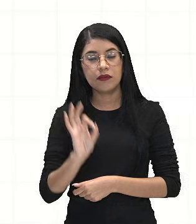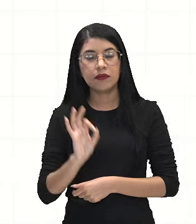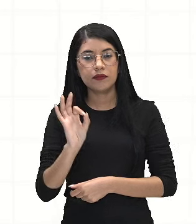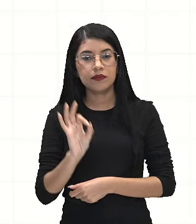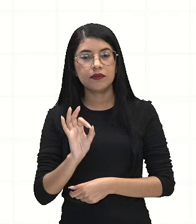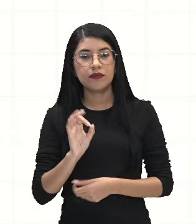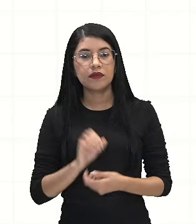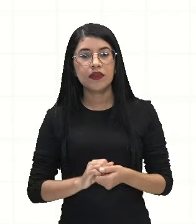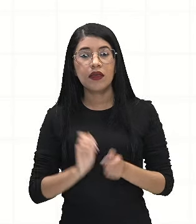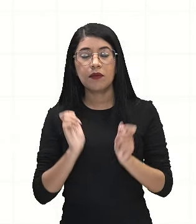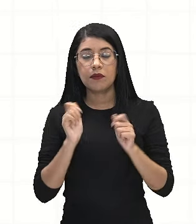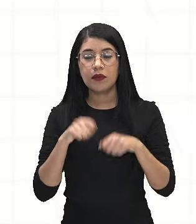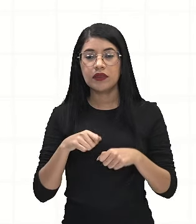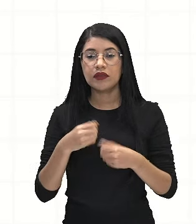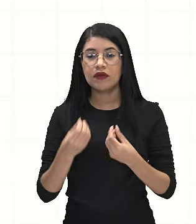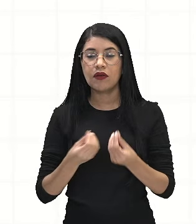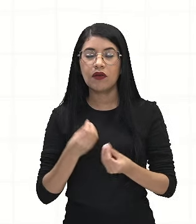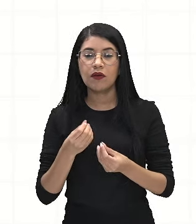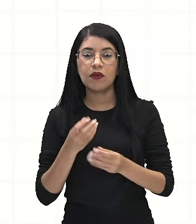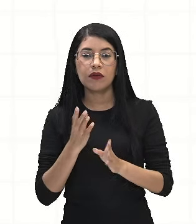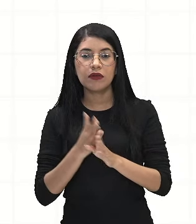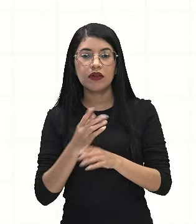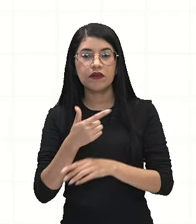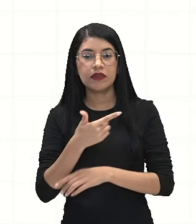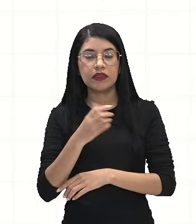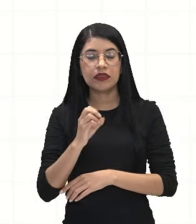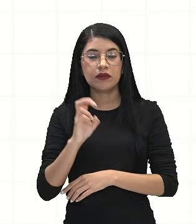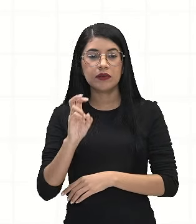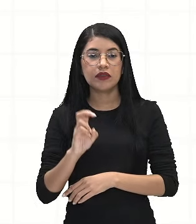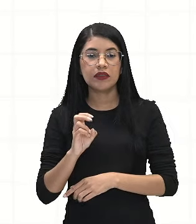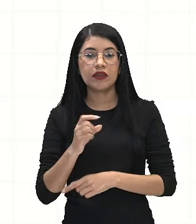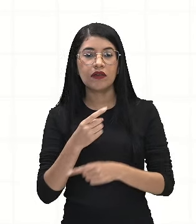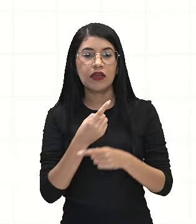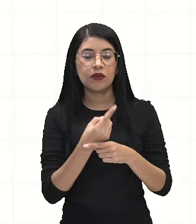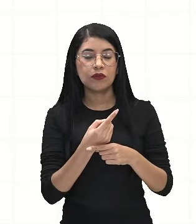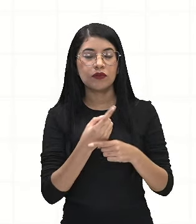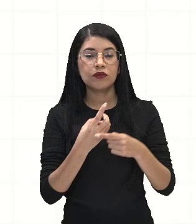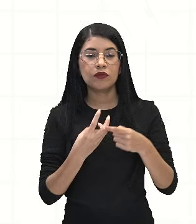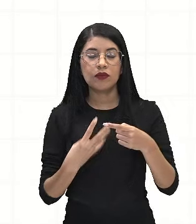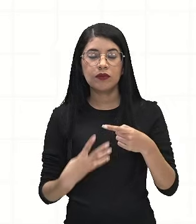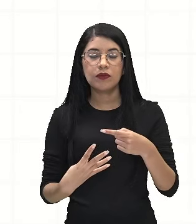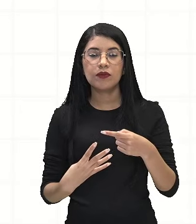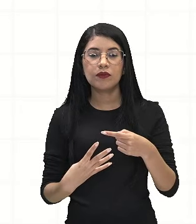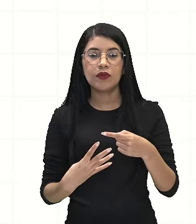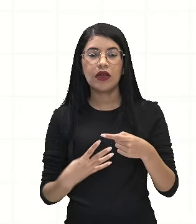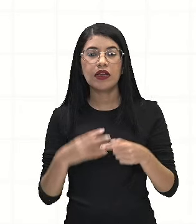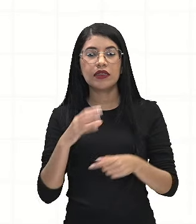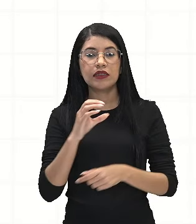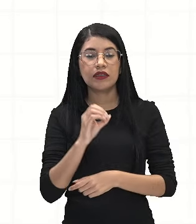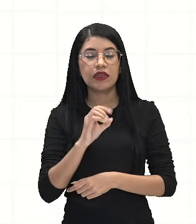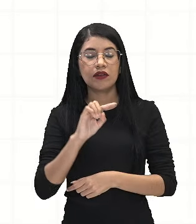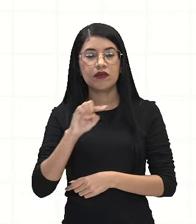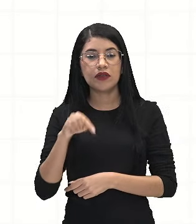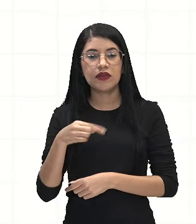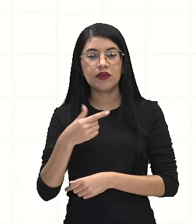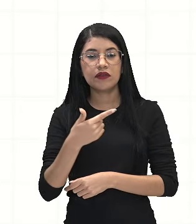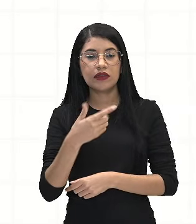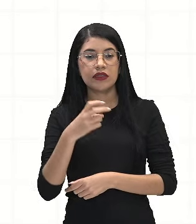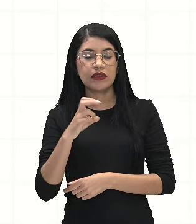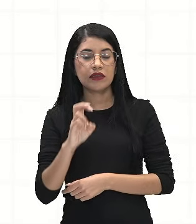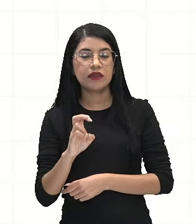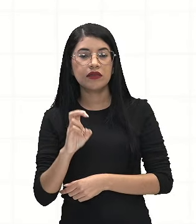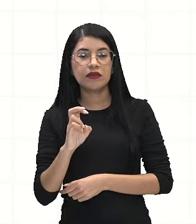25%, você vai dividir. 1 dividido por 4, aí você vai achar 0,25.